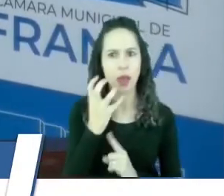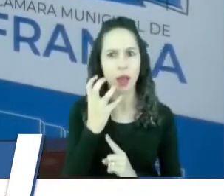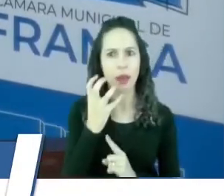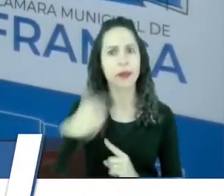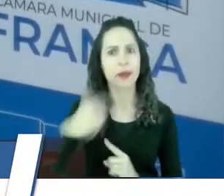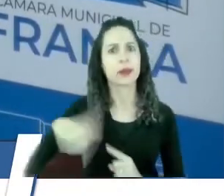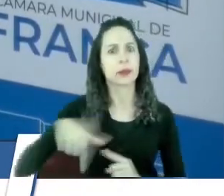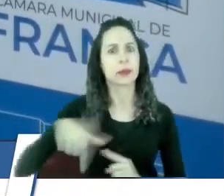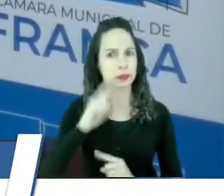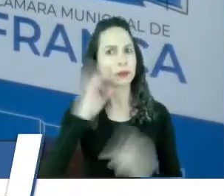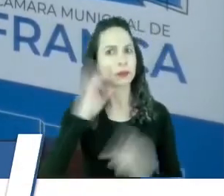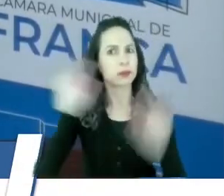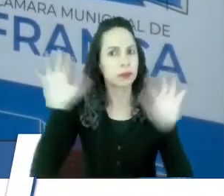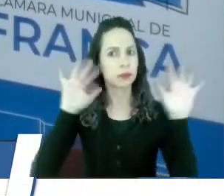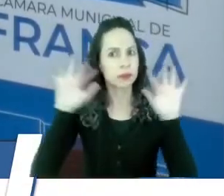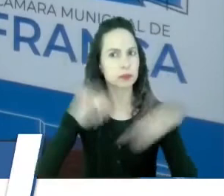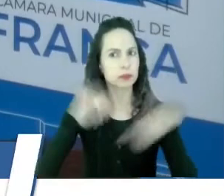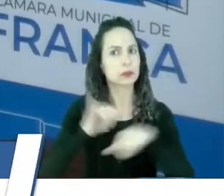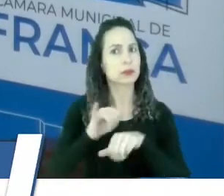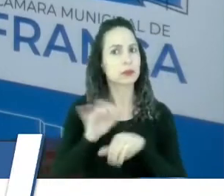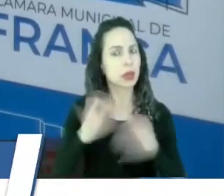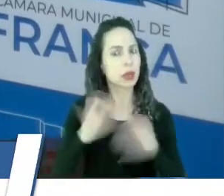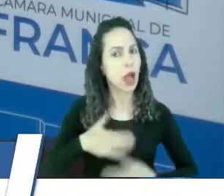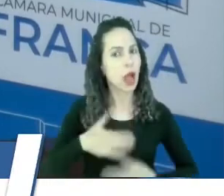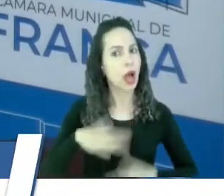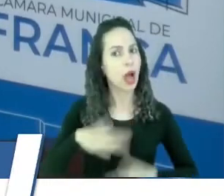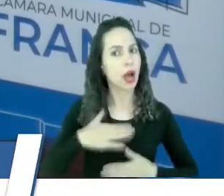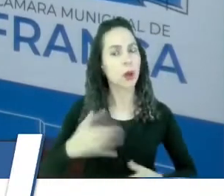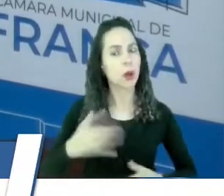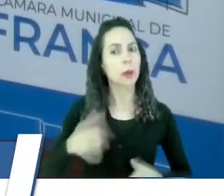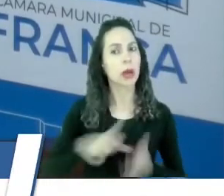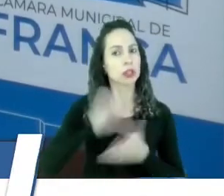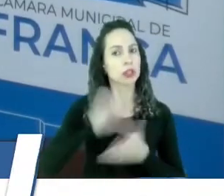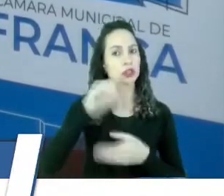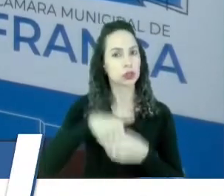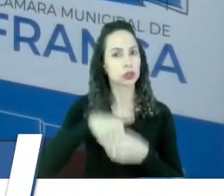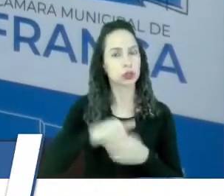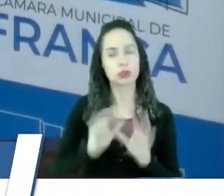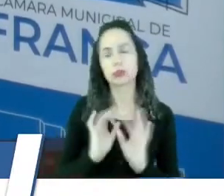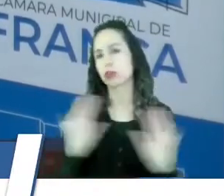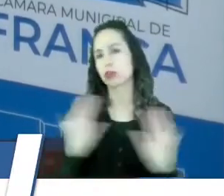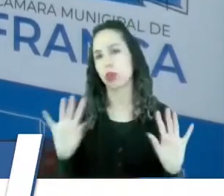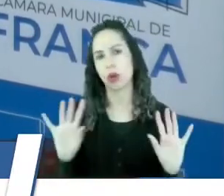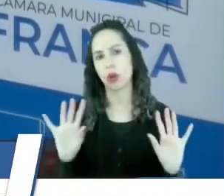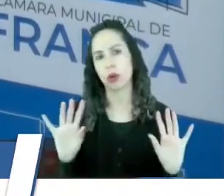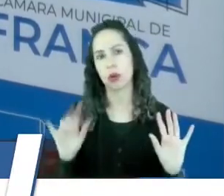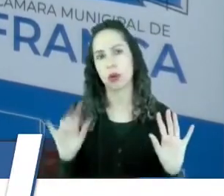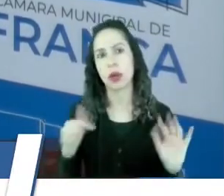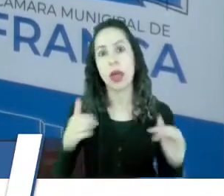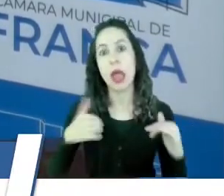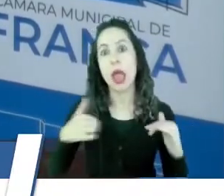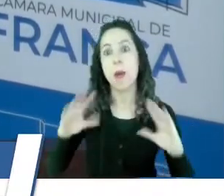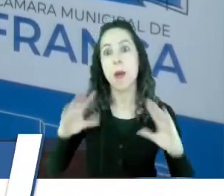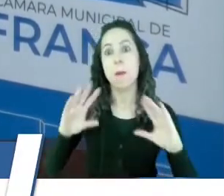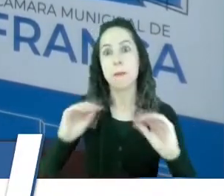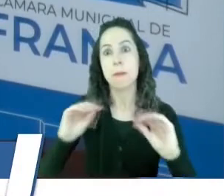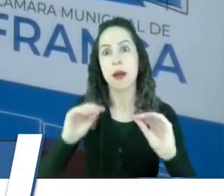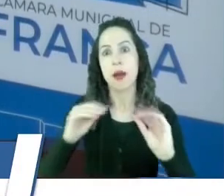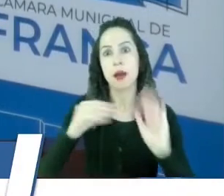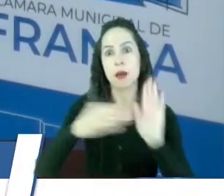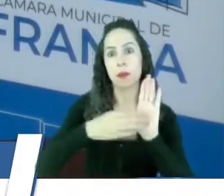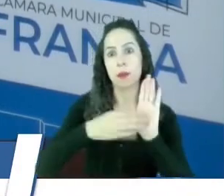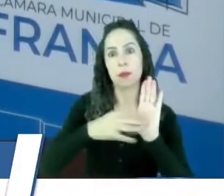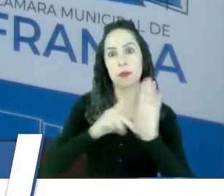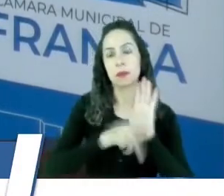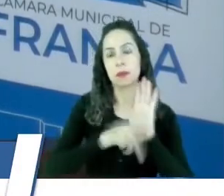pensar com muita cautela antes de votar. É só isso. Eu não estou entrando no mérito do projeto, mas é mais na parte